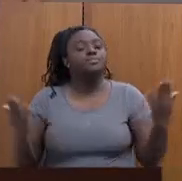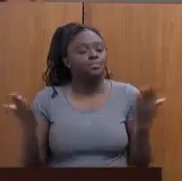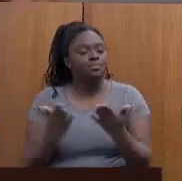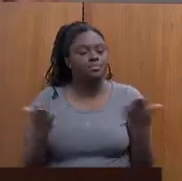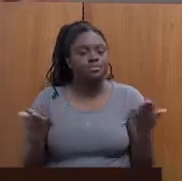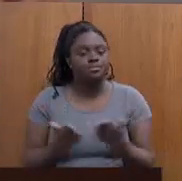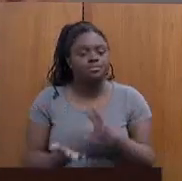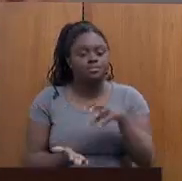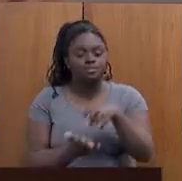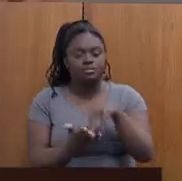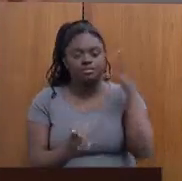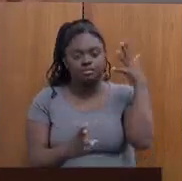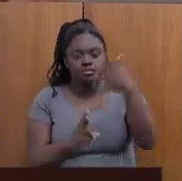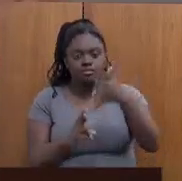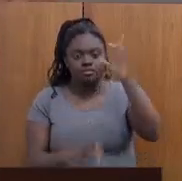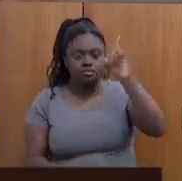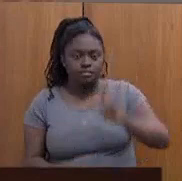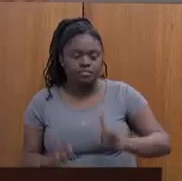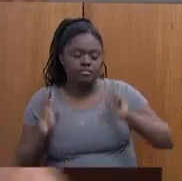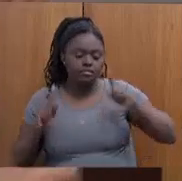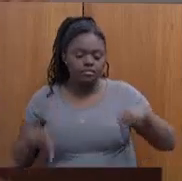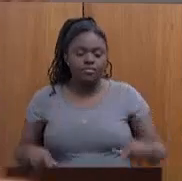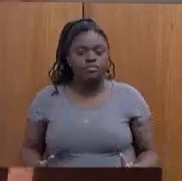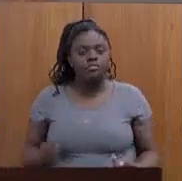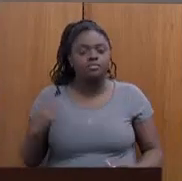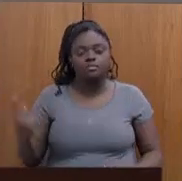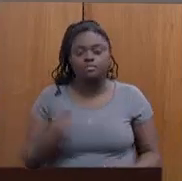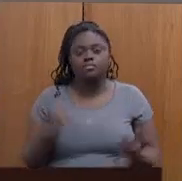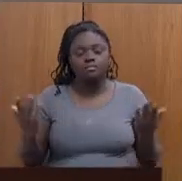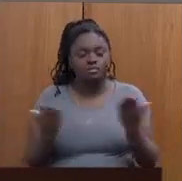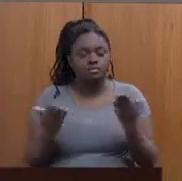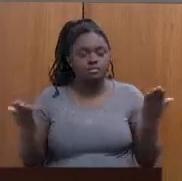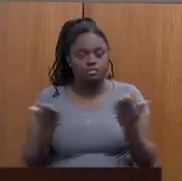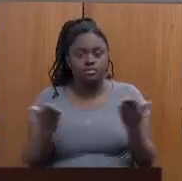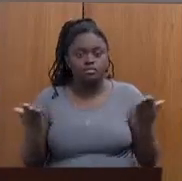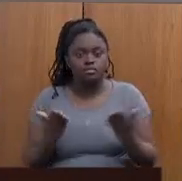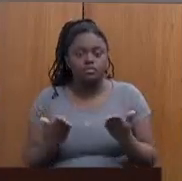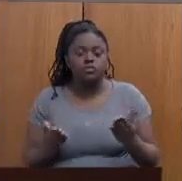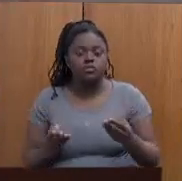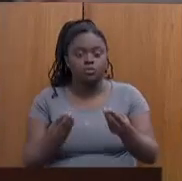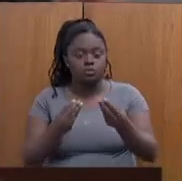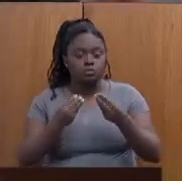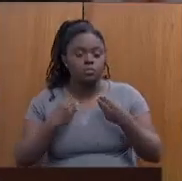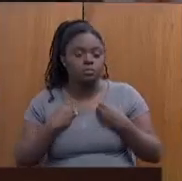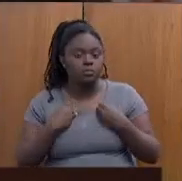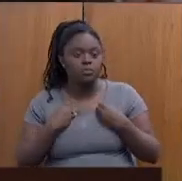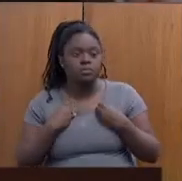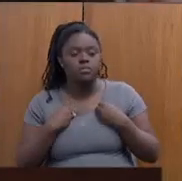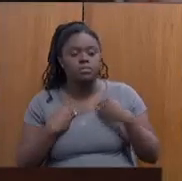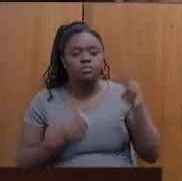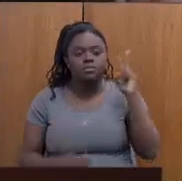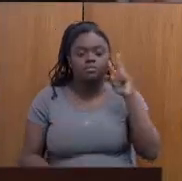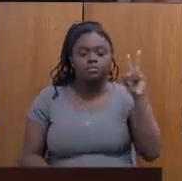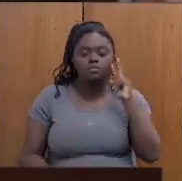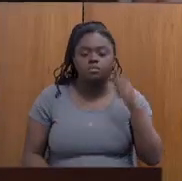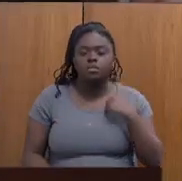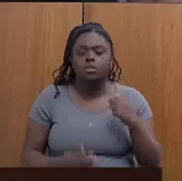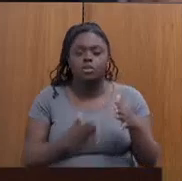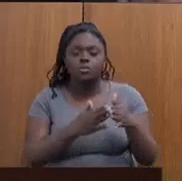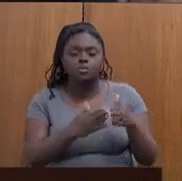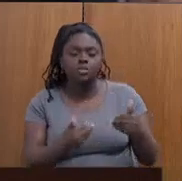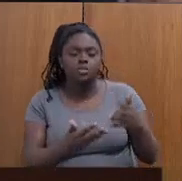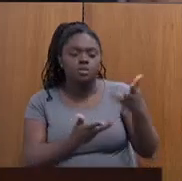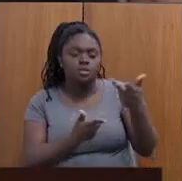Referência em Direitos Humanos. Nós, hoje, inclusive, quando eles me deram o briefing, eu pedi os atendimentos